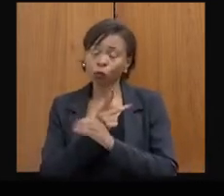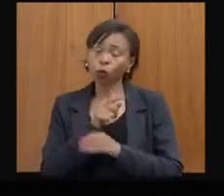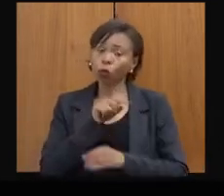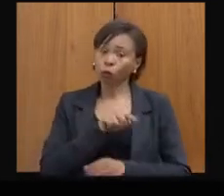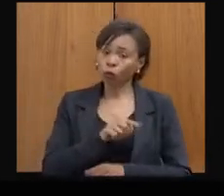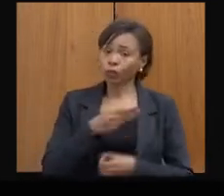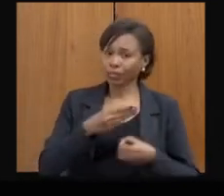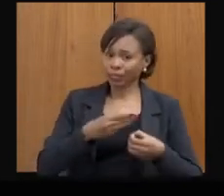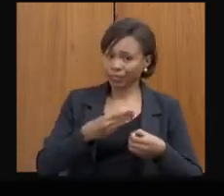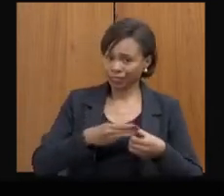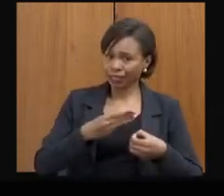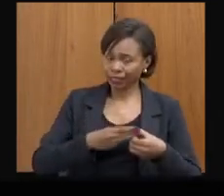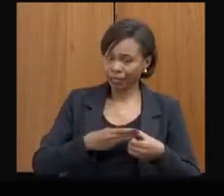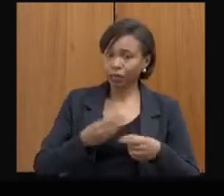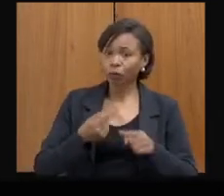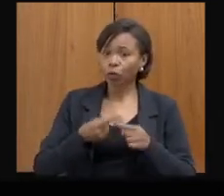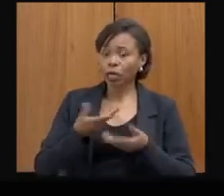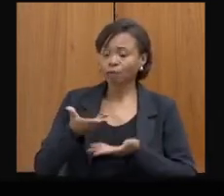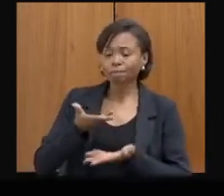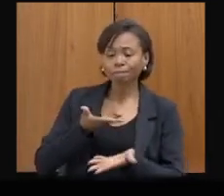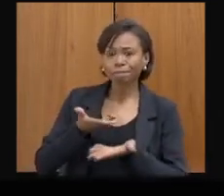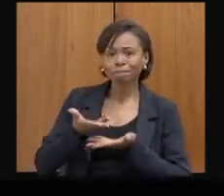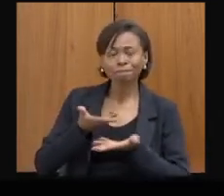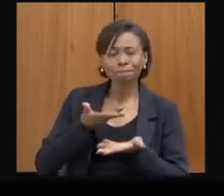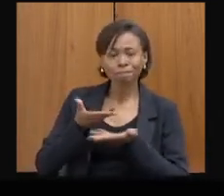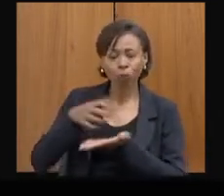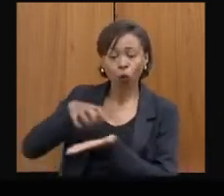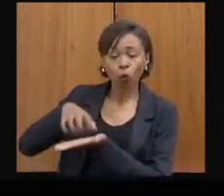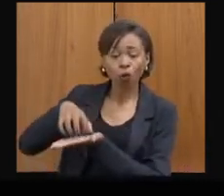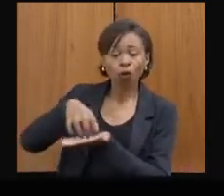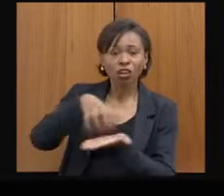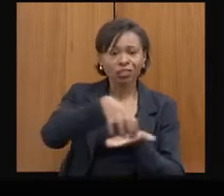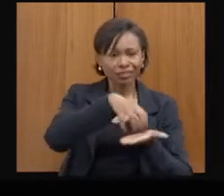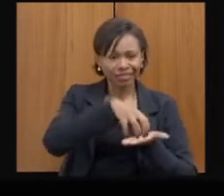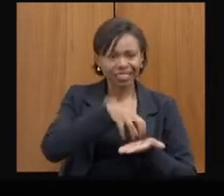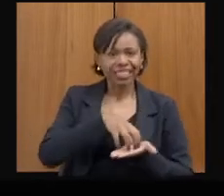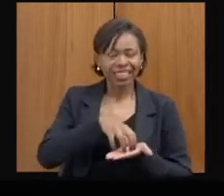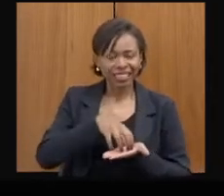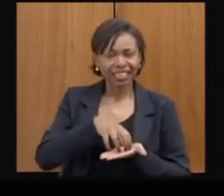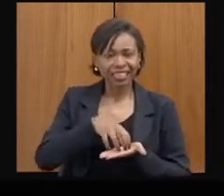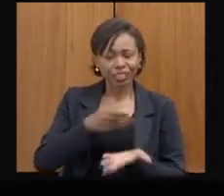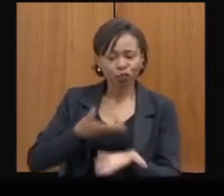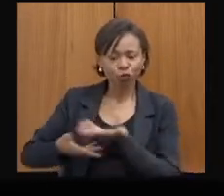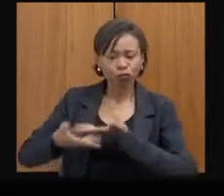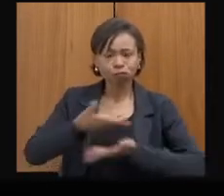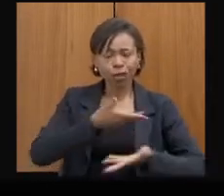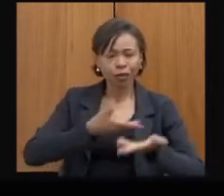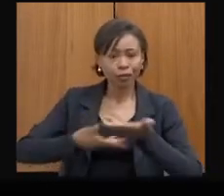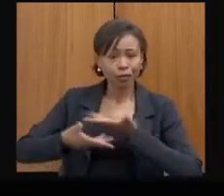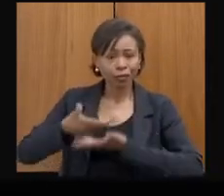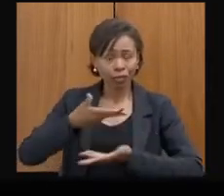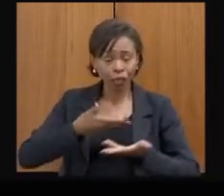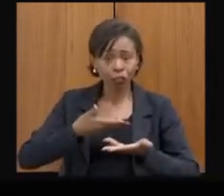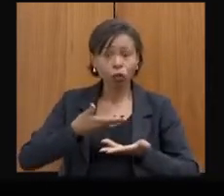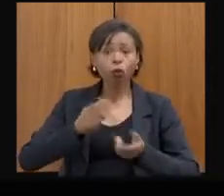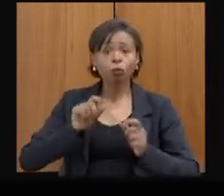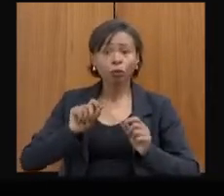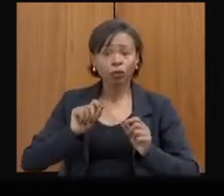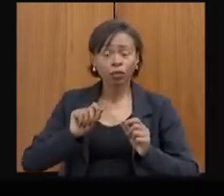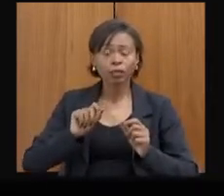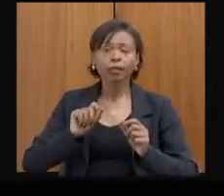isso soma muito para esse trabalho. Então, a rede está bem articulada, o trabalho preventivo nos